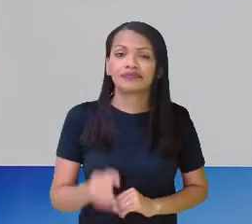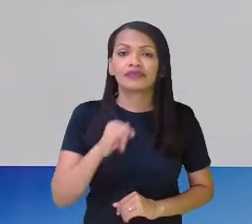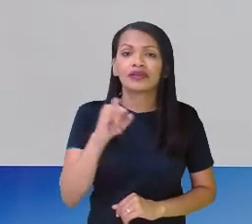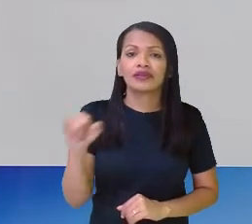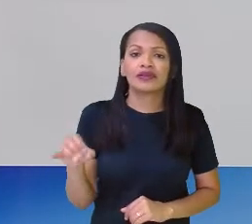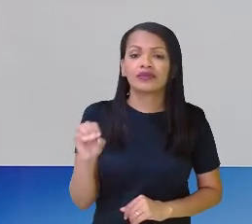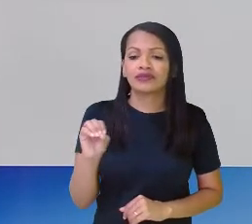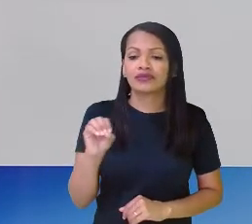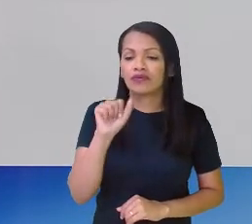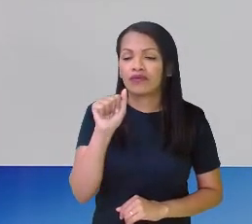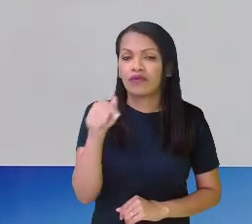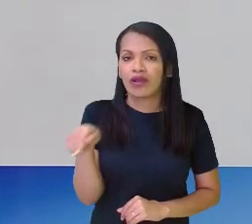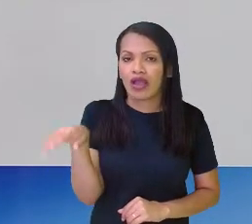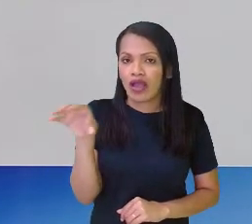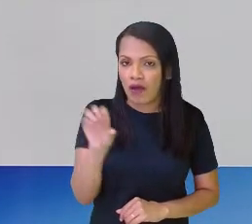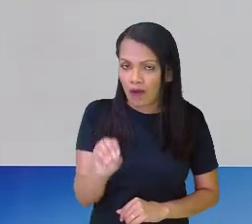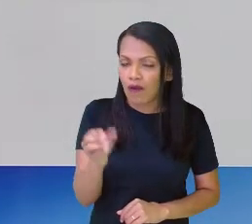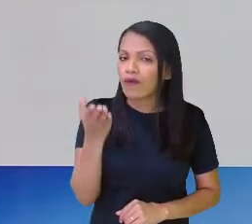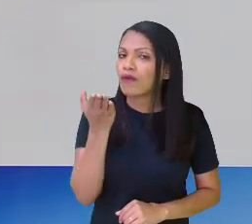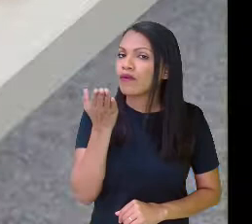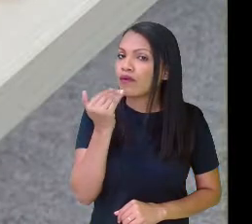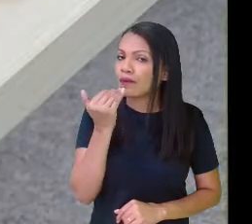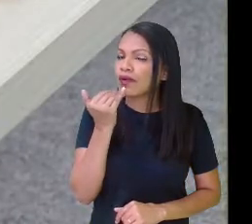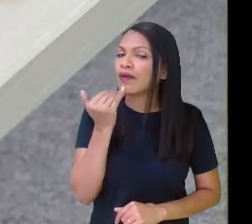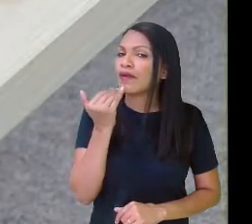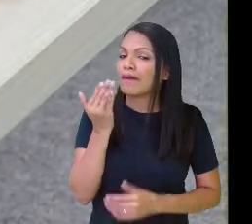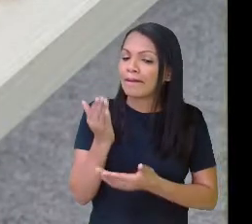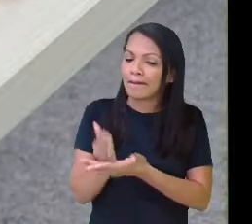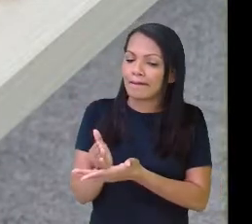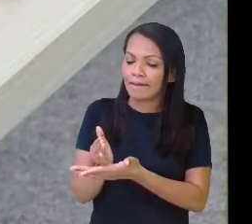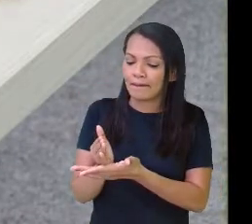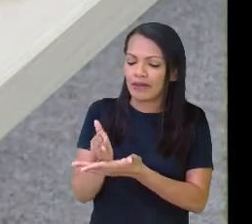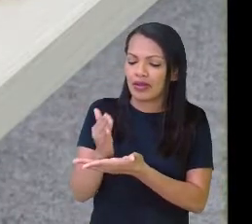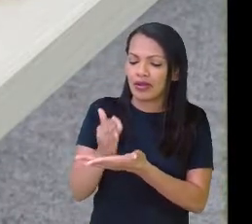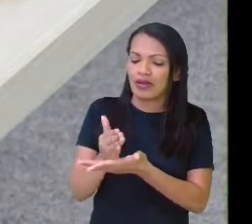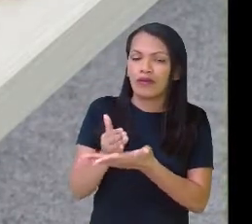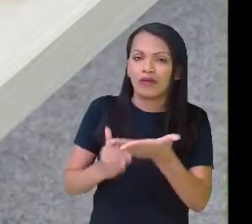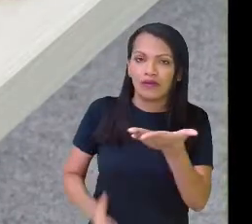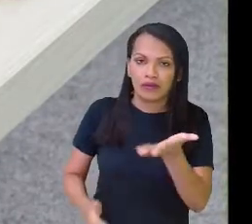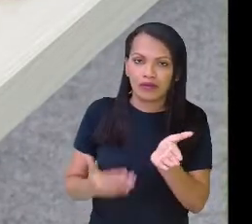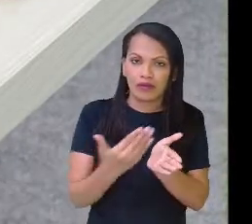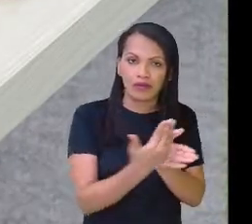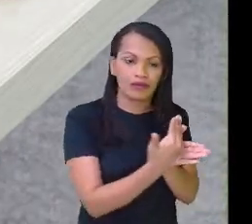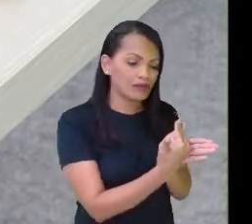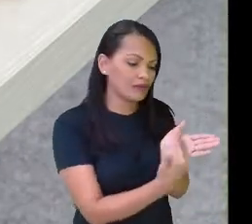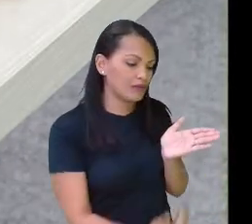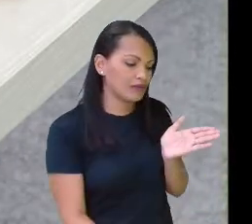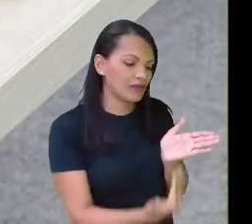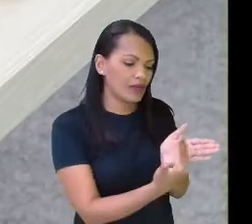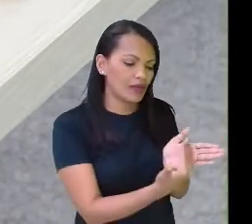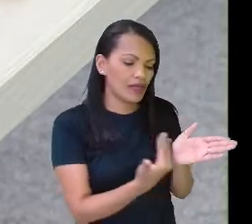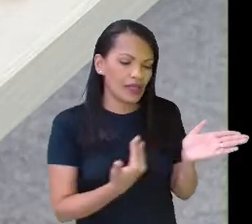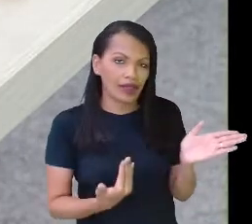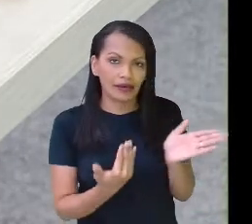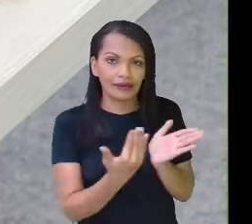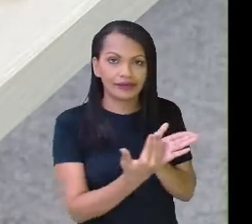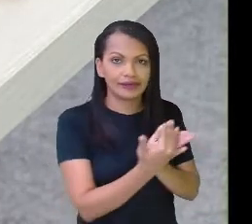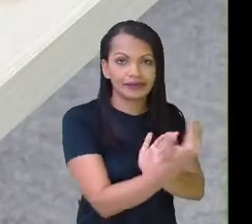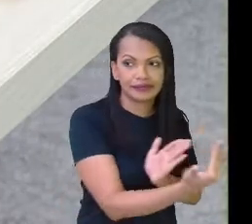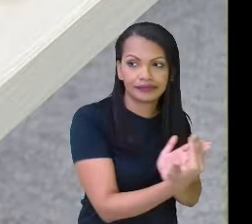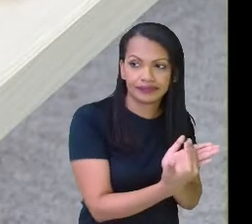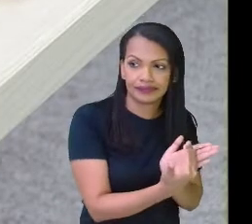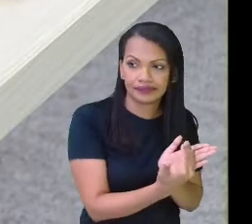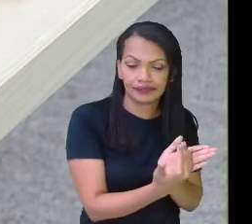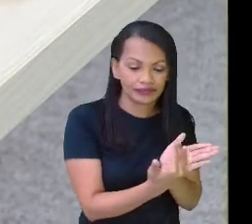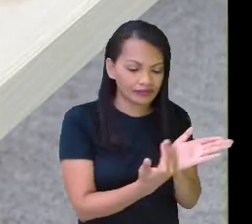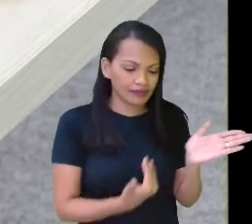João comeu metade. Ele não comeu metade aqui? Olha aqui, está dividido em metade. Olha o tamanho da metade. É o tamanho